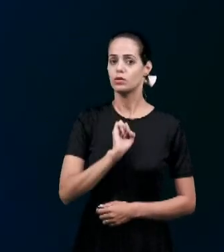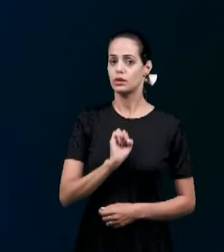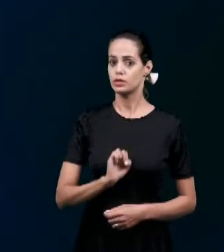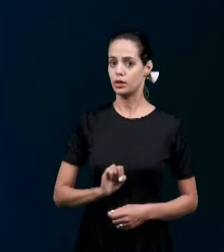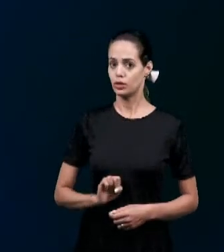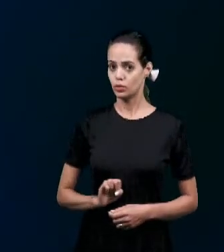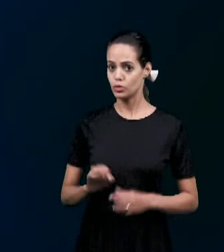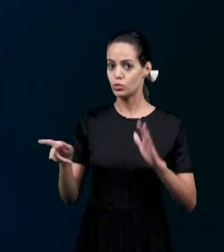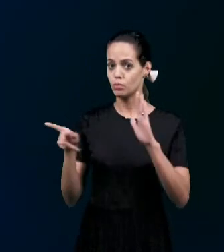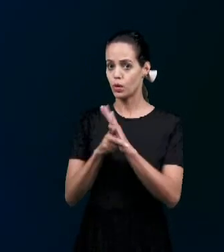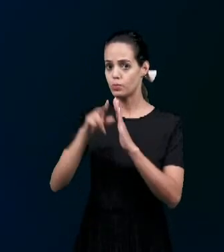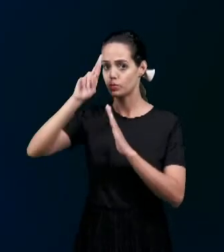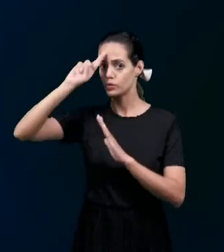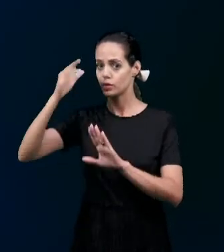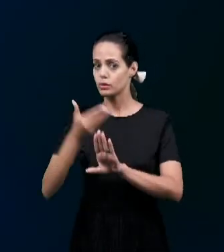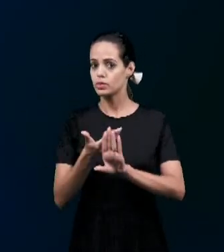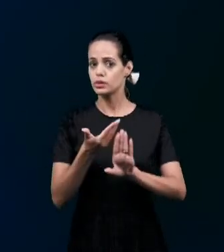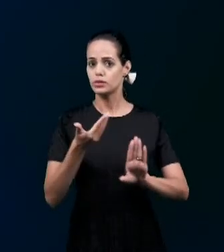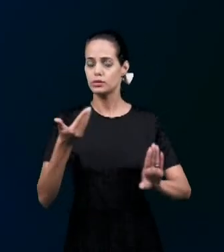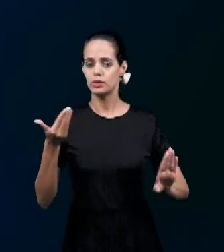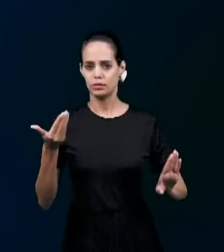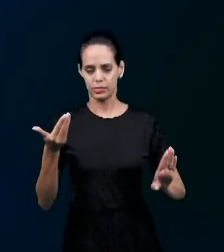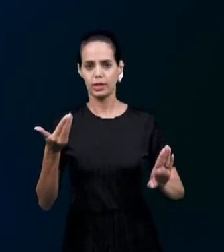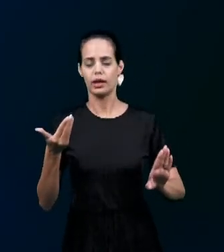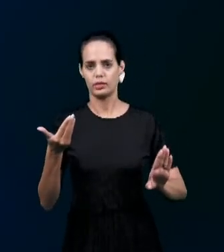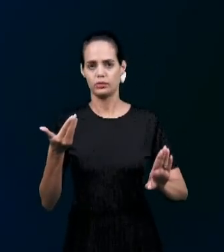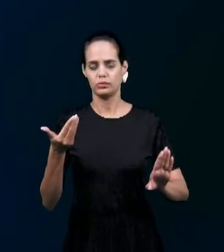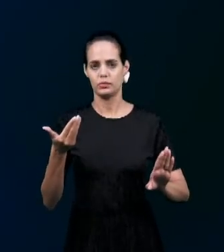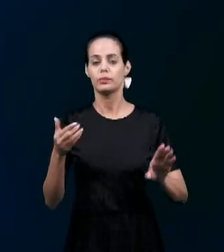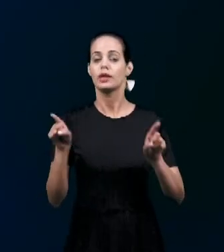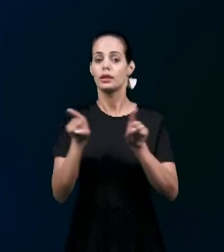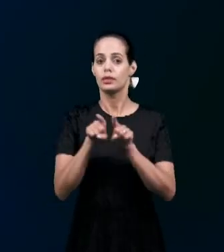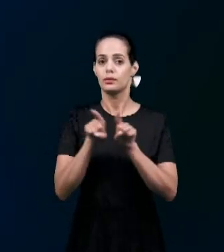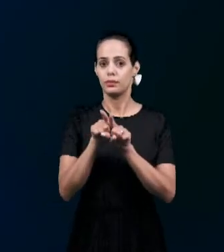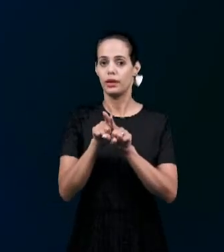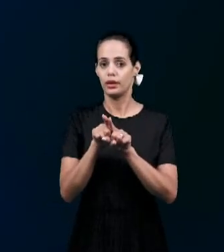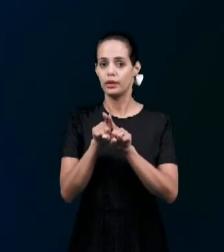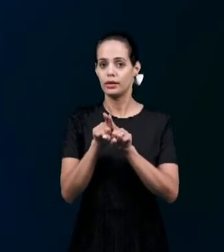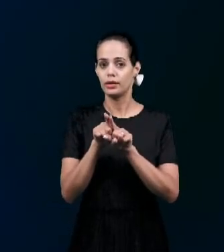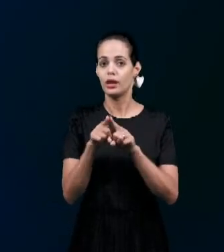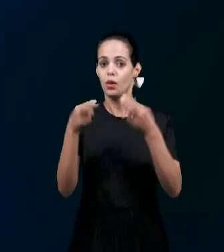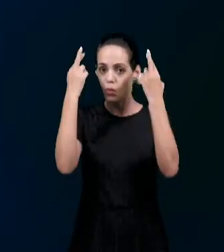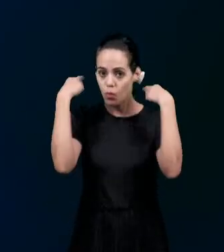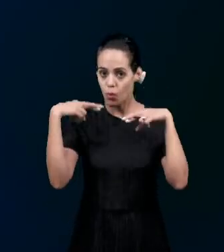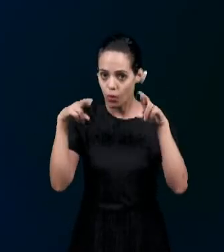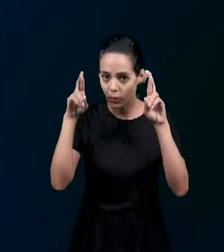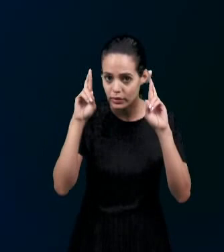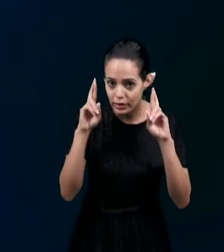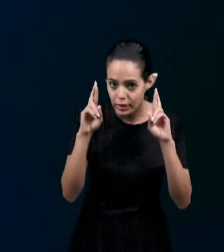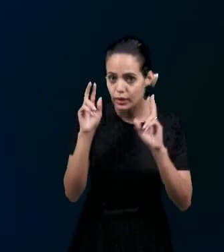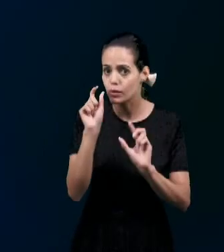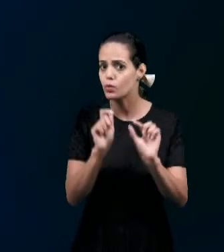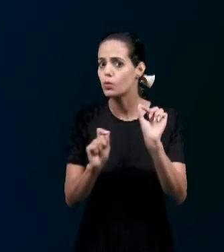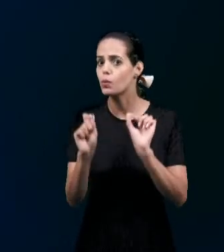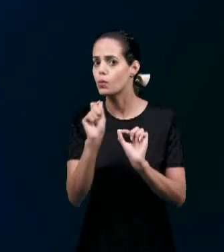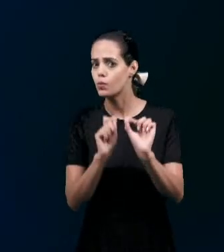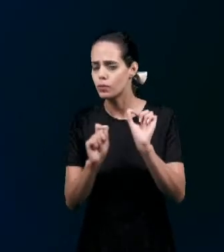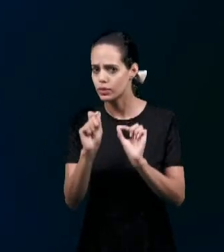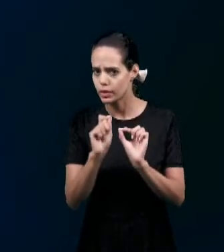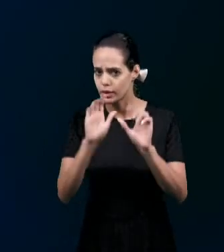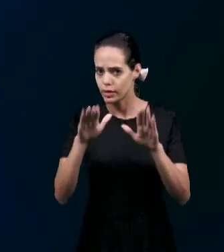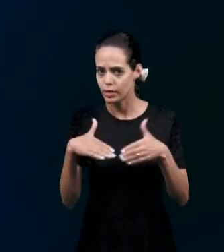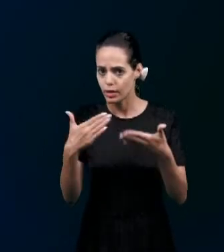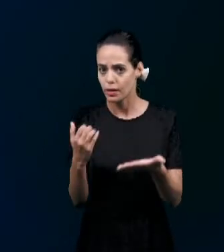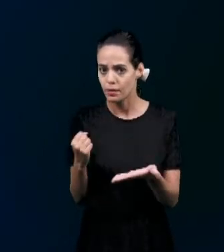santo Destacado aqui O sacrifício Que é o cordeiro Como sacrifícios espirituais Agradáveis a Deus